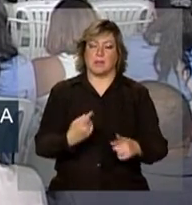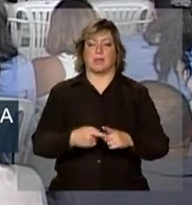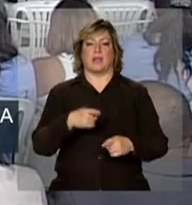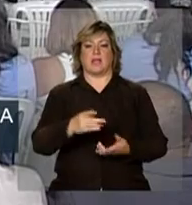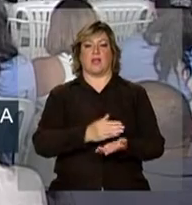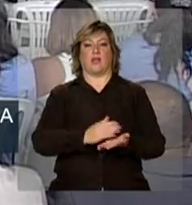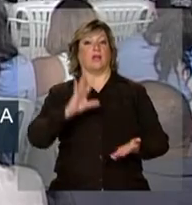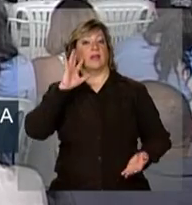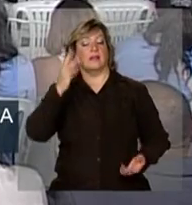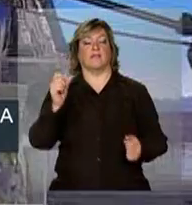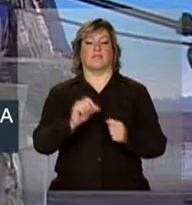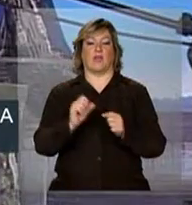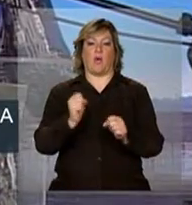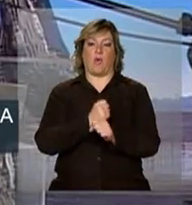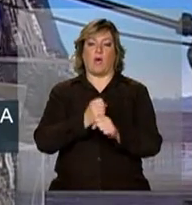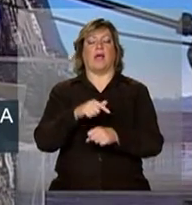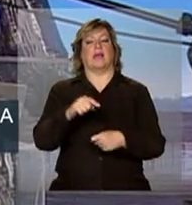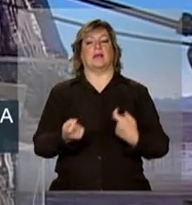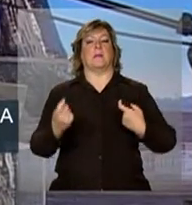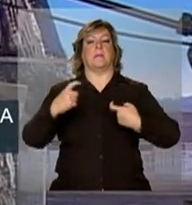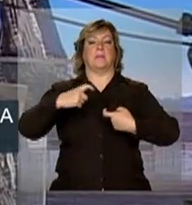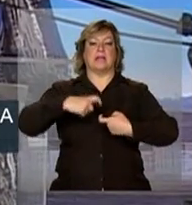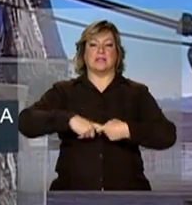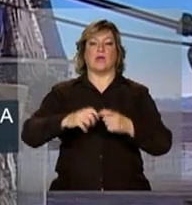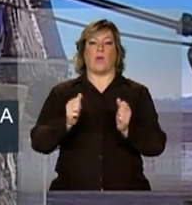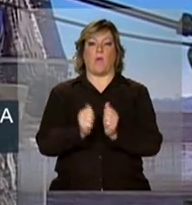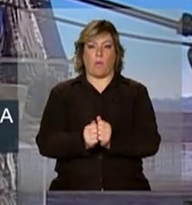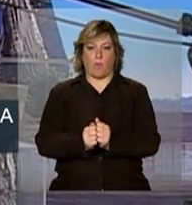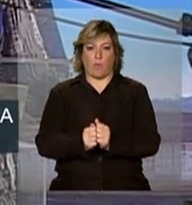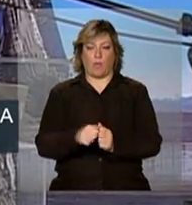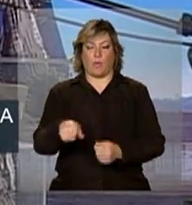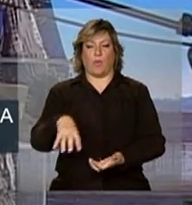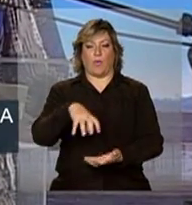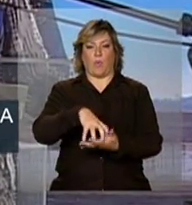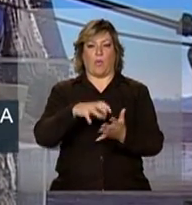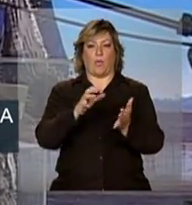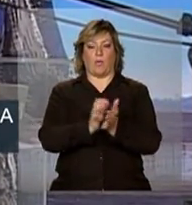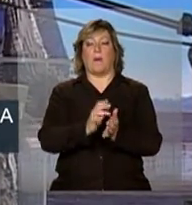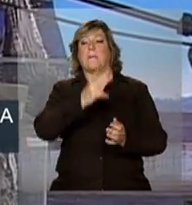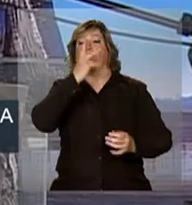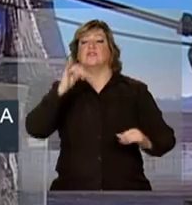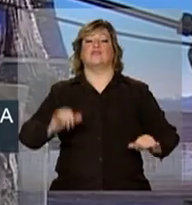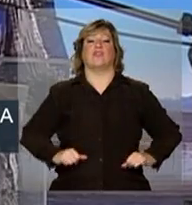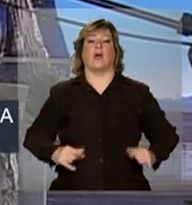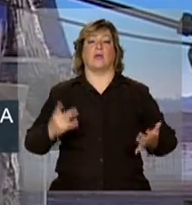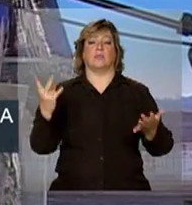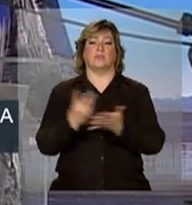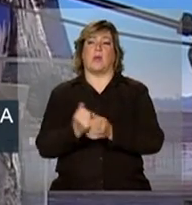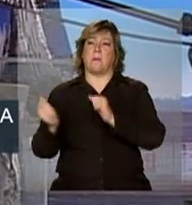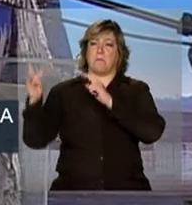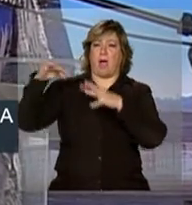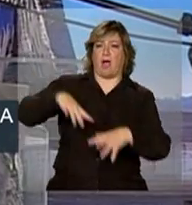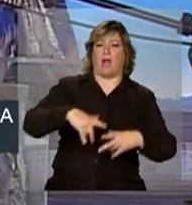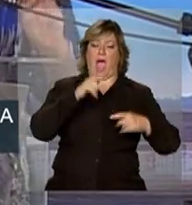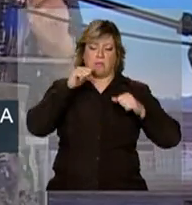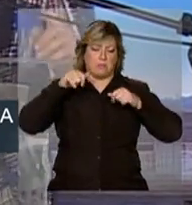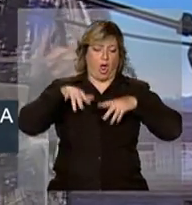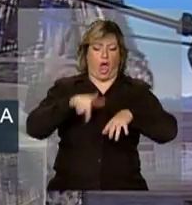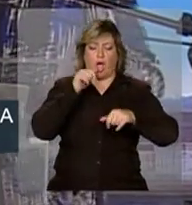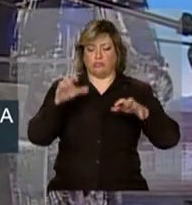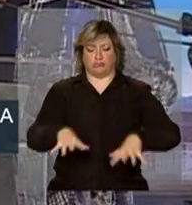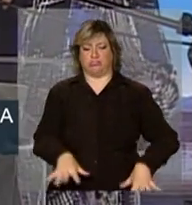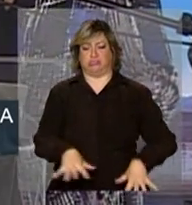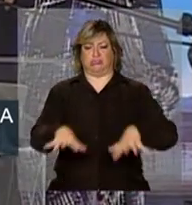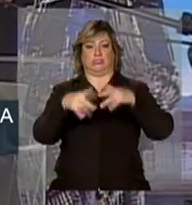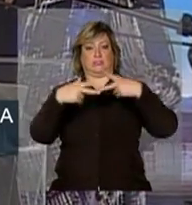ter, de construir essa parceria com o movimento de Atingidos por Barragem. É fundamental para o